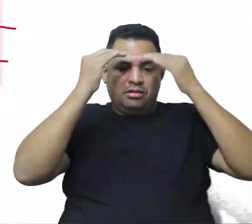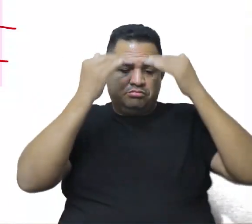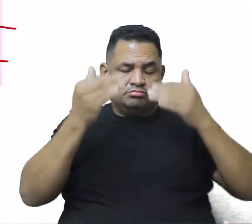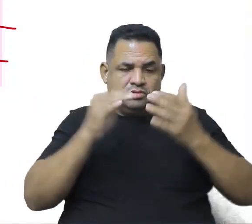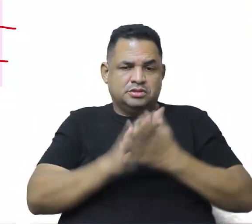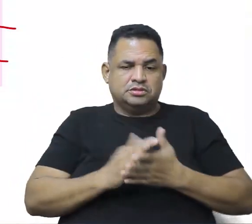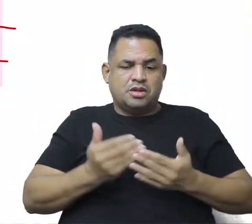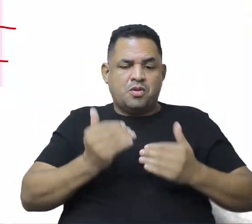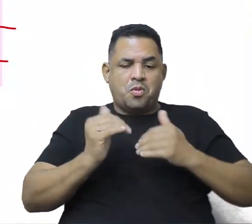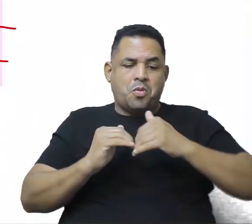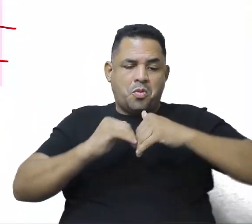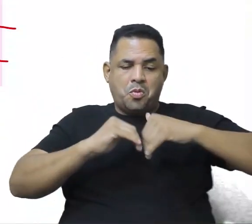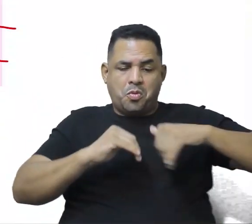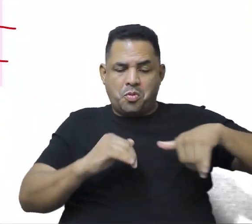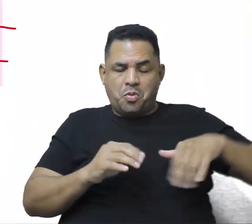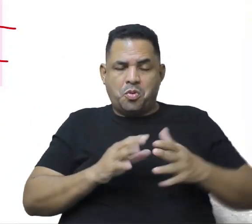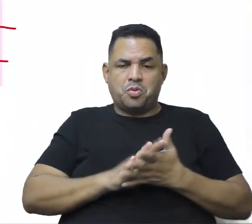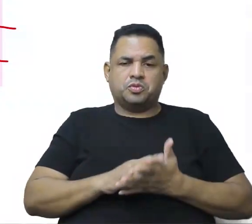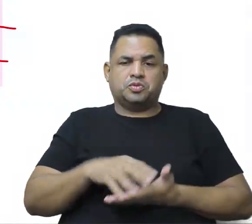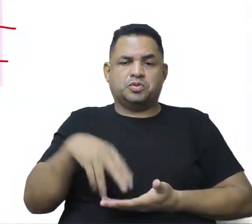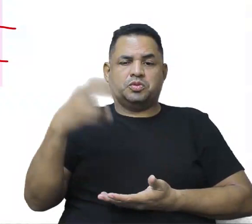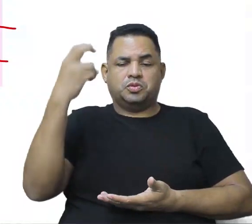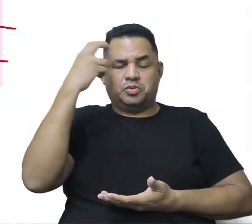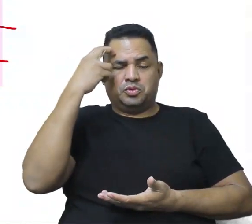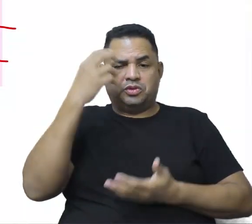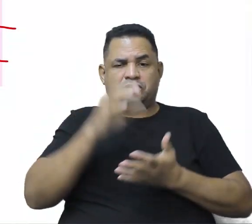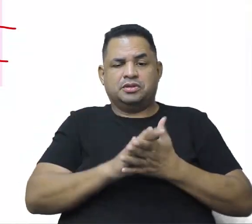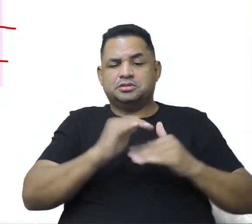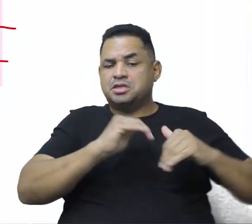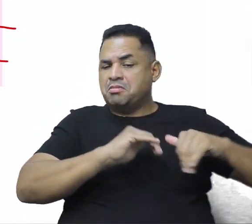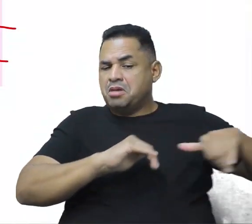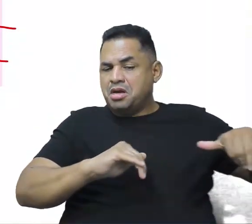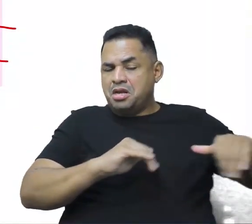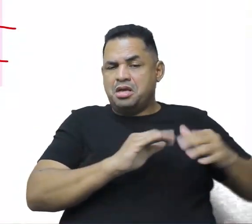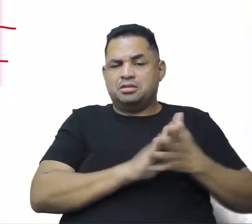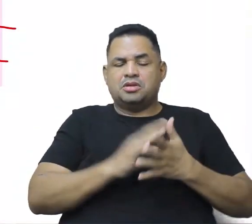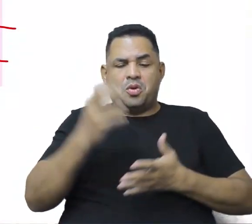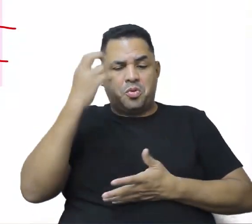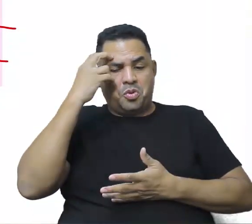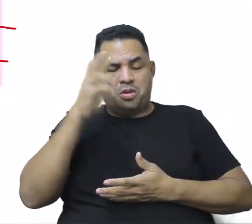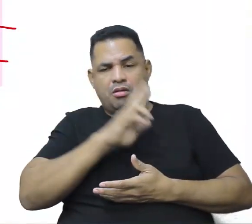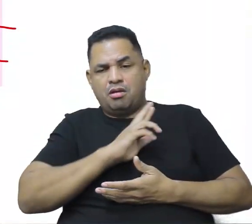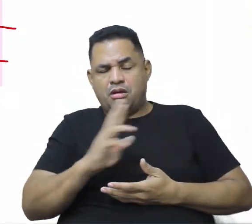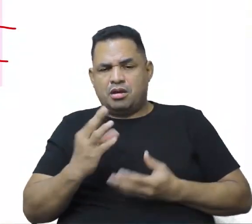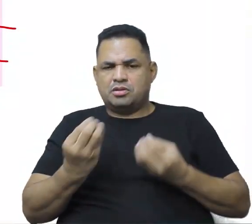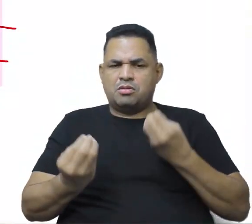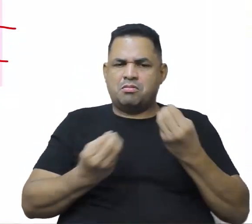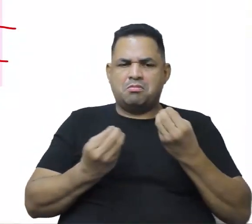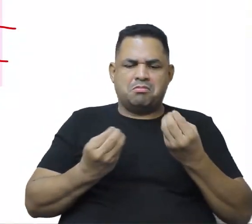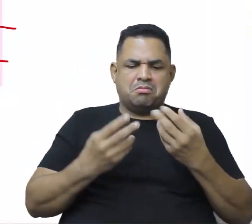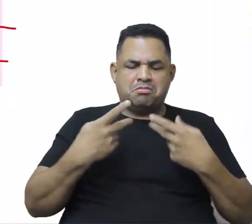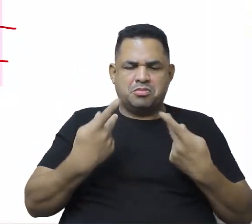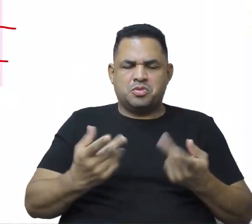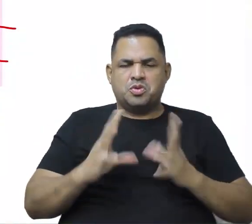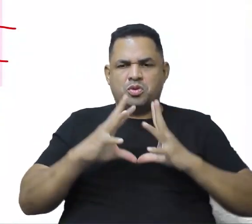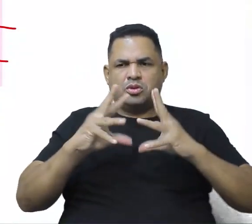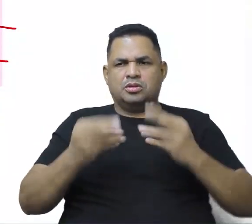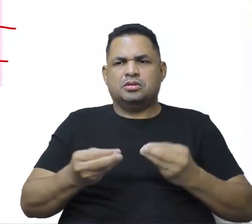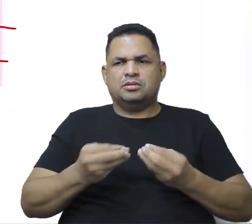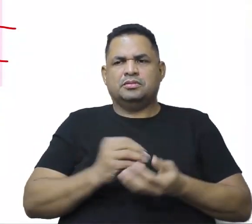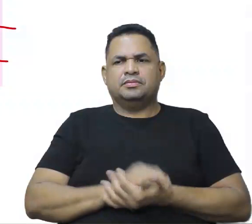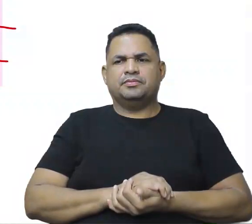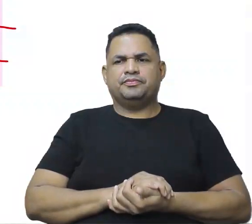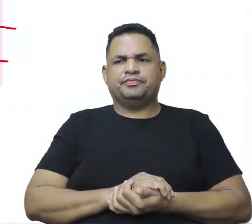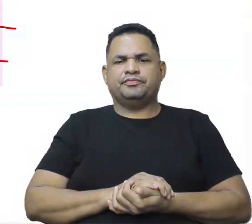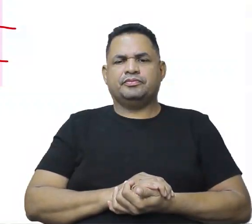à margem, né? Desde a religião, desde o modo de ser, tudo, tudo, gente, foi